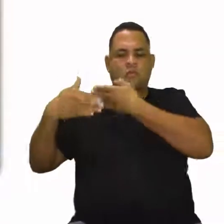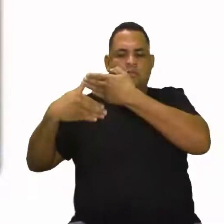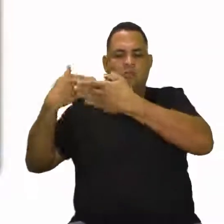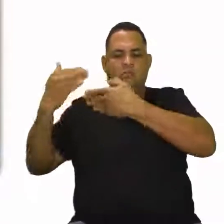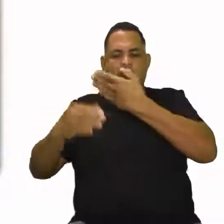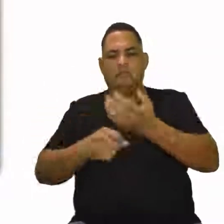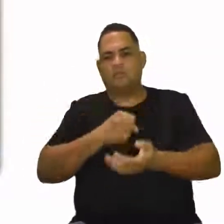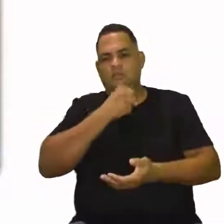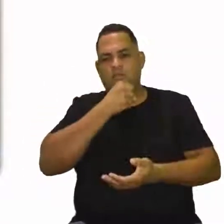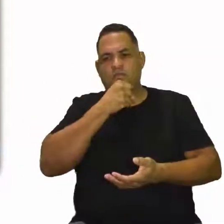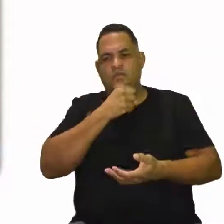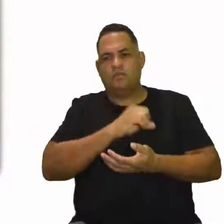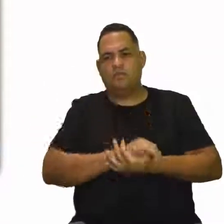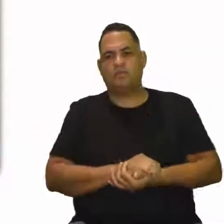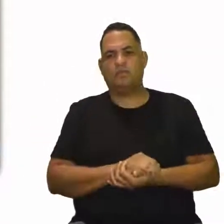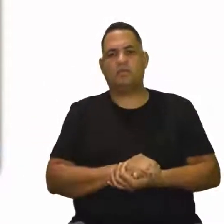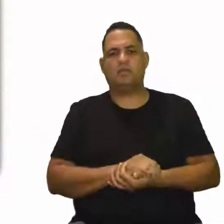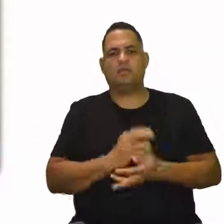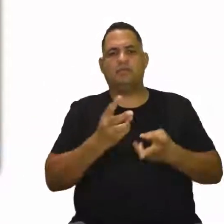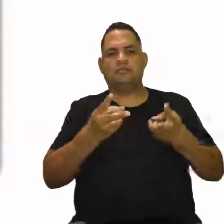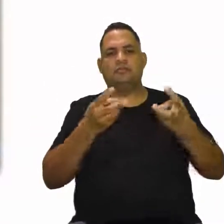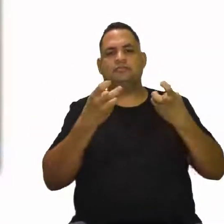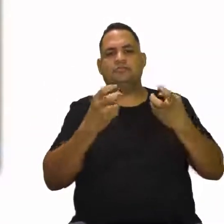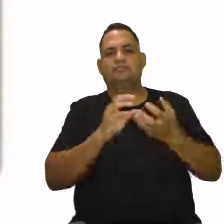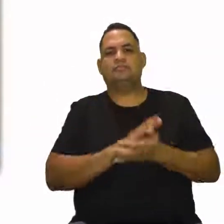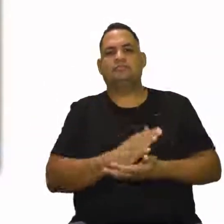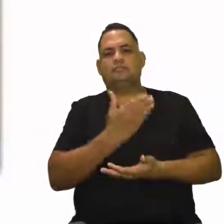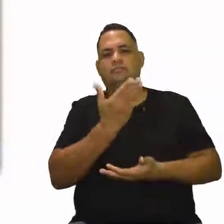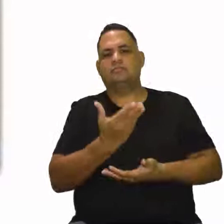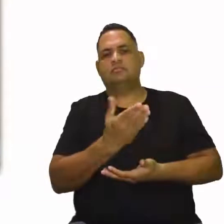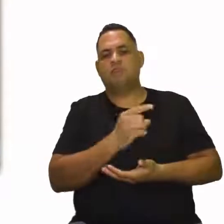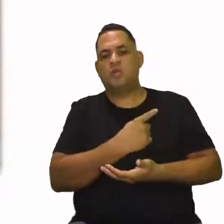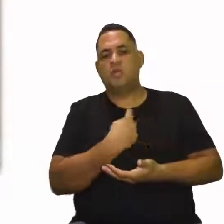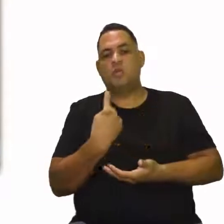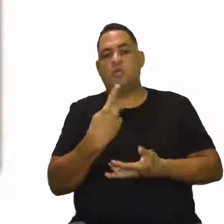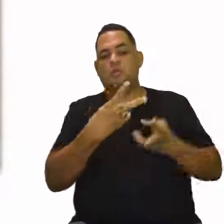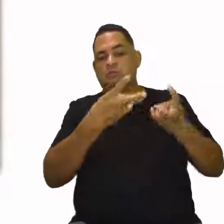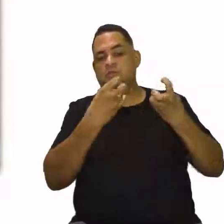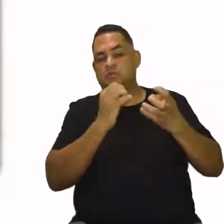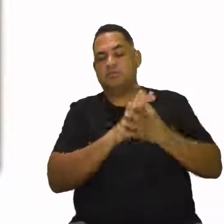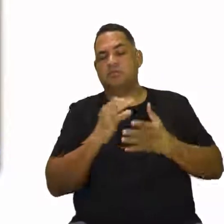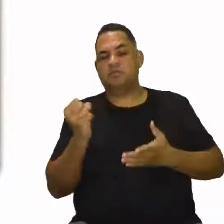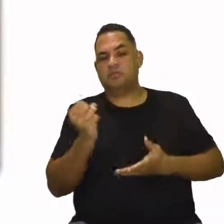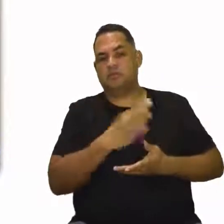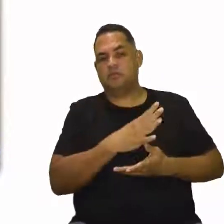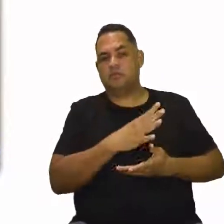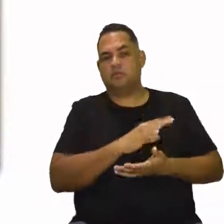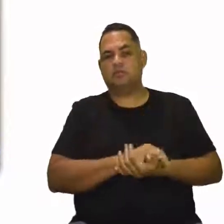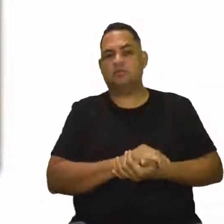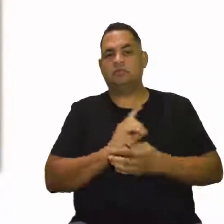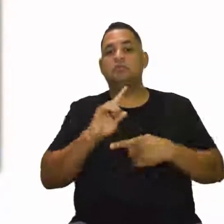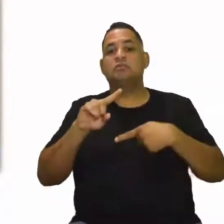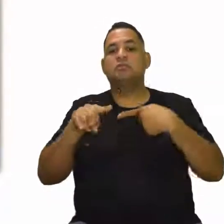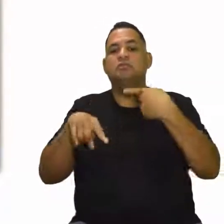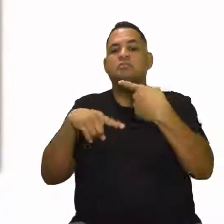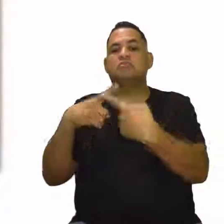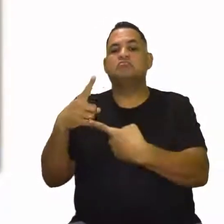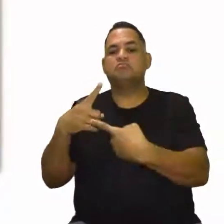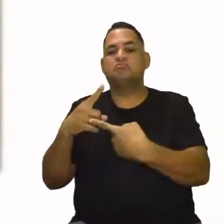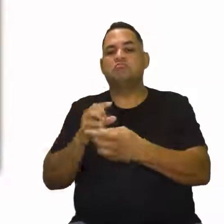envelhecimento, tá? Então, percebam que num dia nós somos jovens, no outro